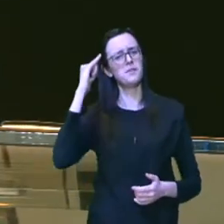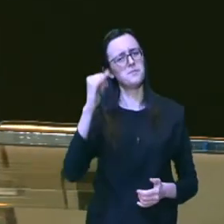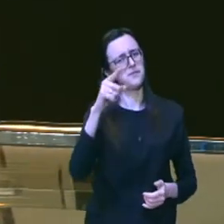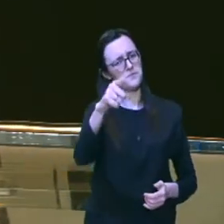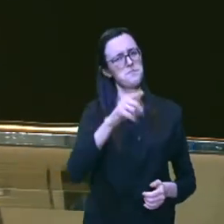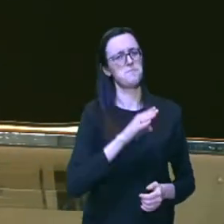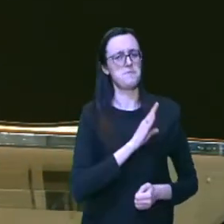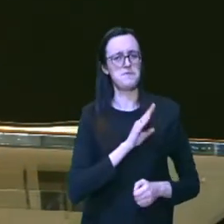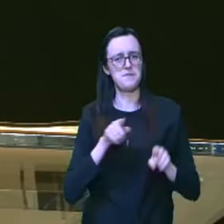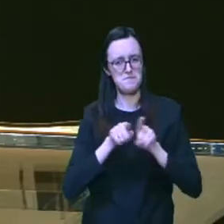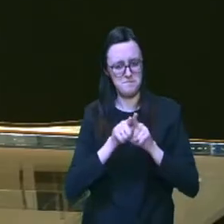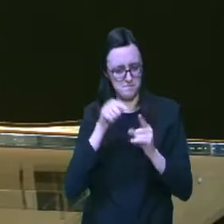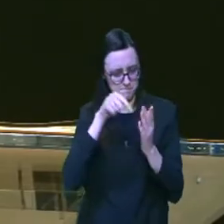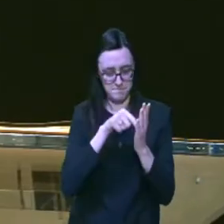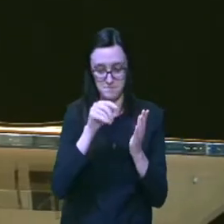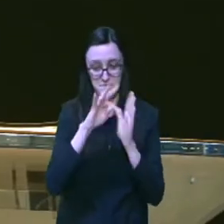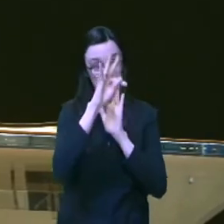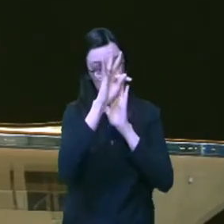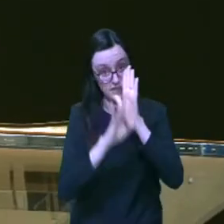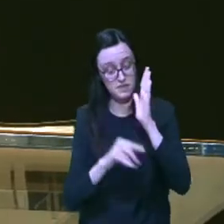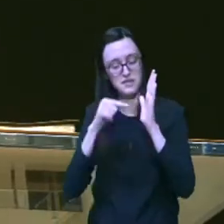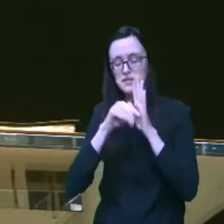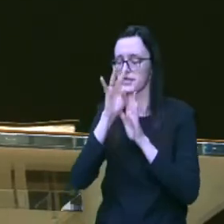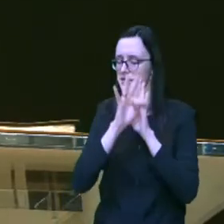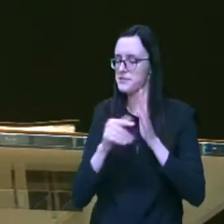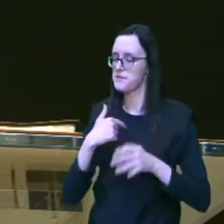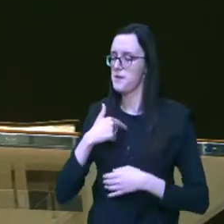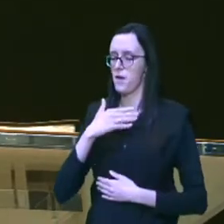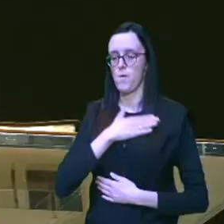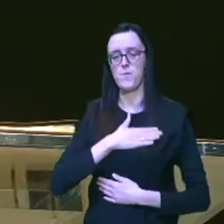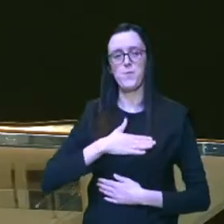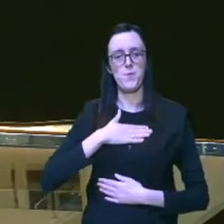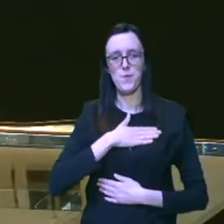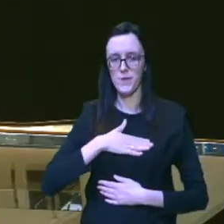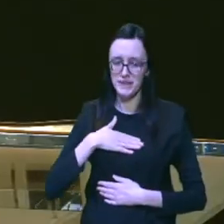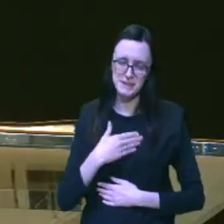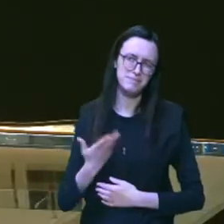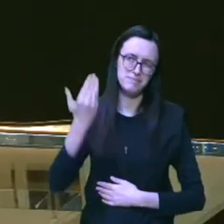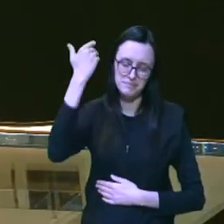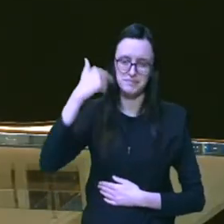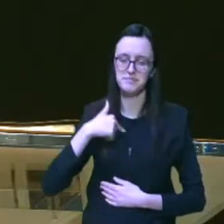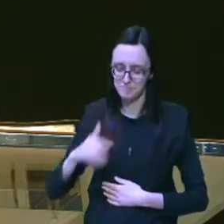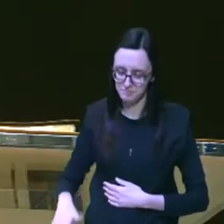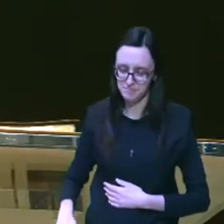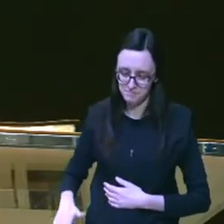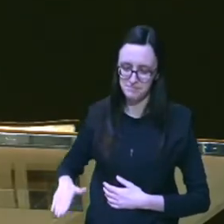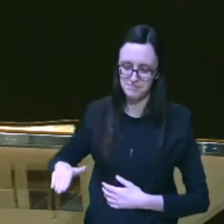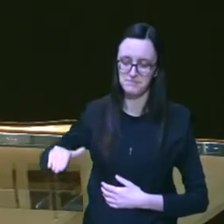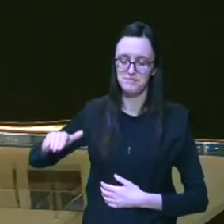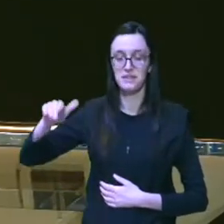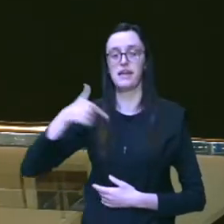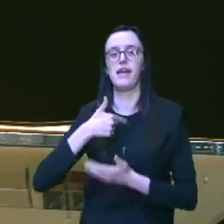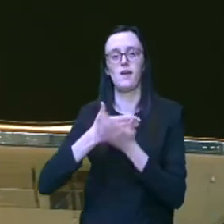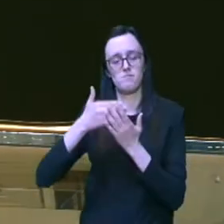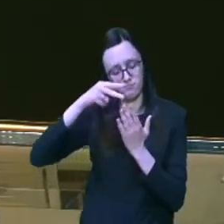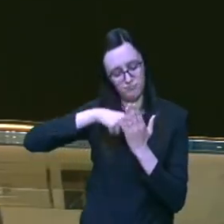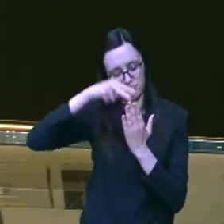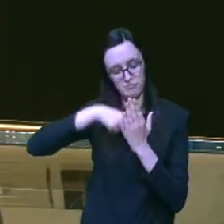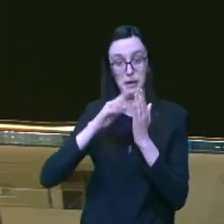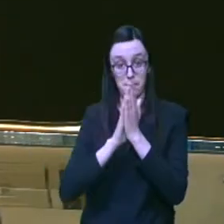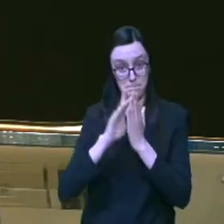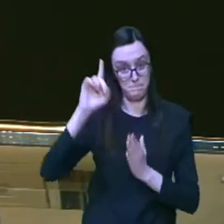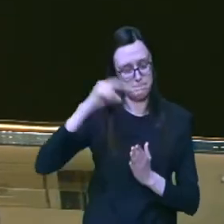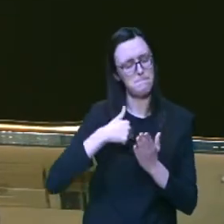através desse texto esse texto eu gosto muito e desde a minha infância desde que eu comecei a ler a